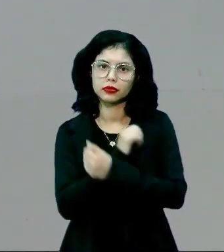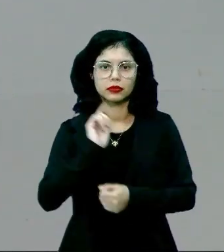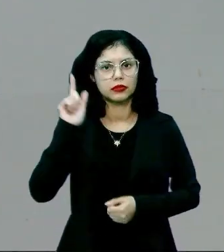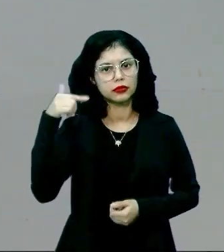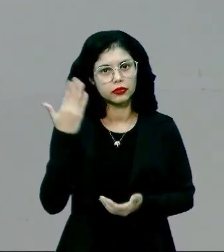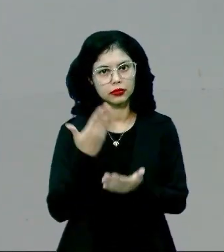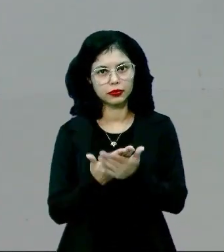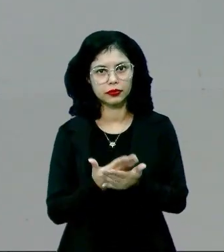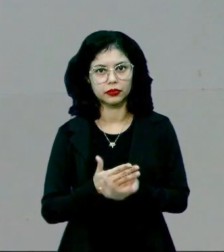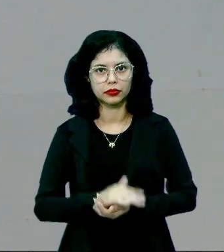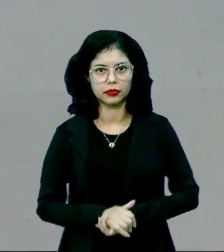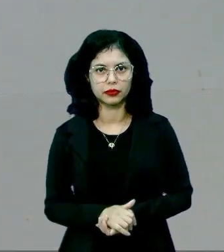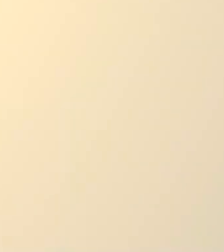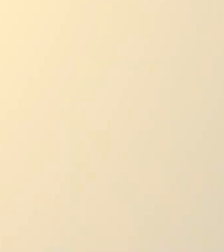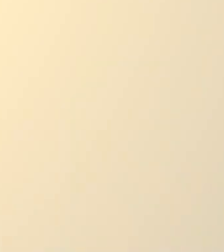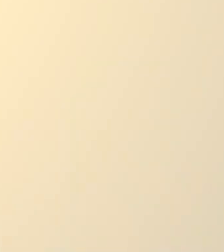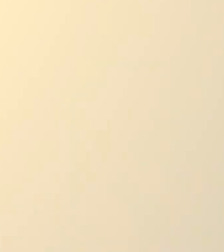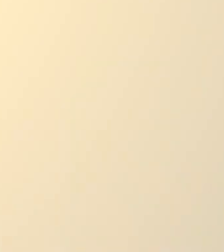abraço a todos vocês.